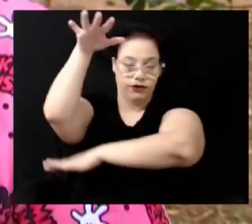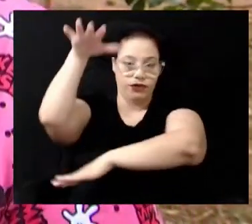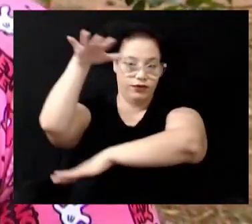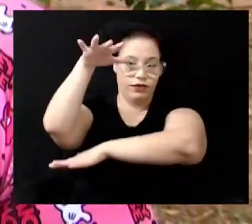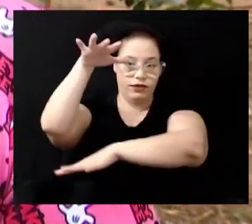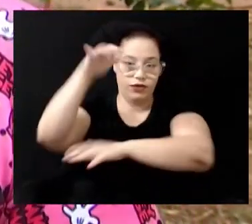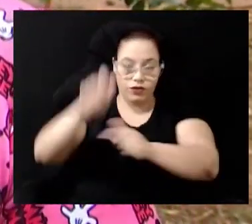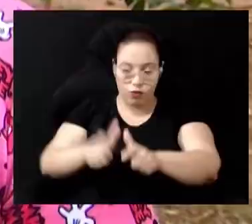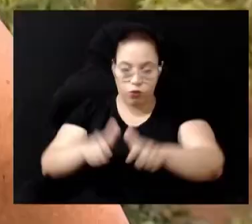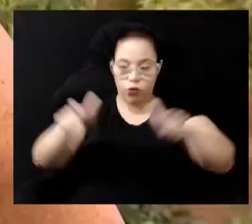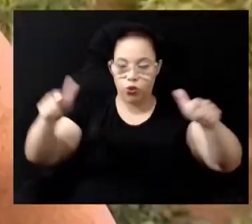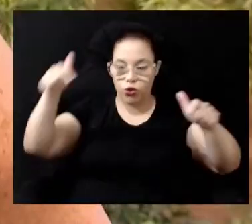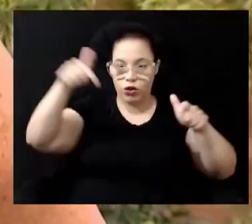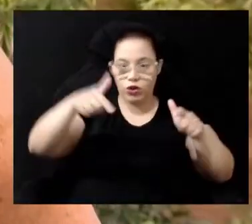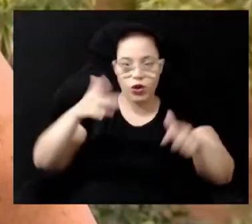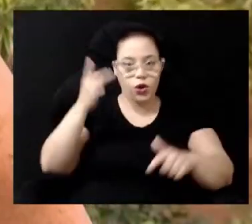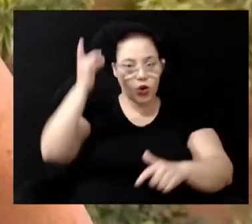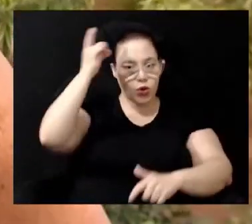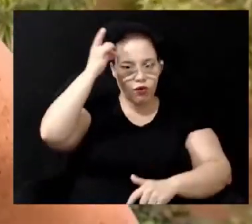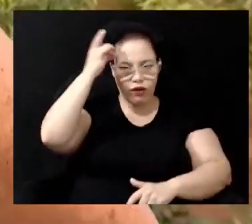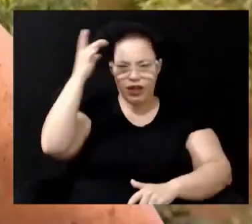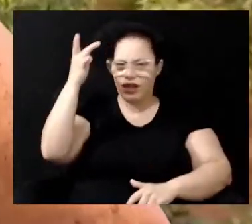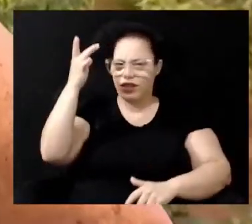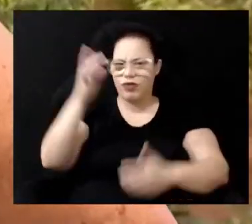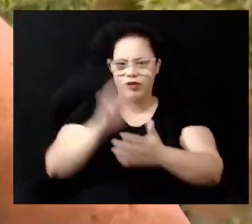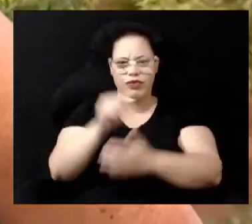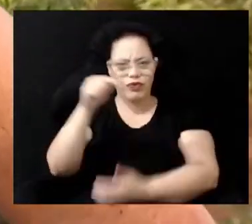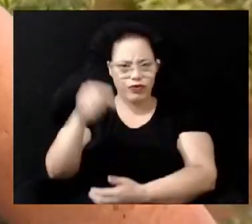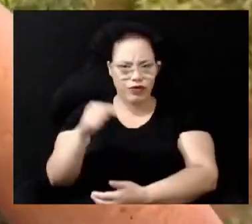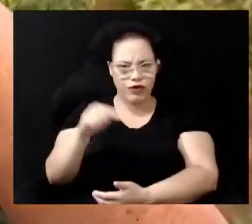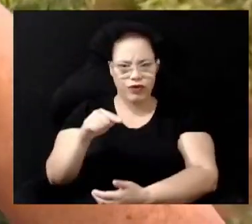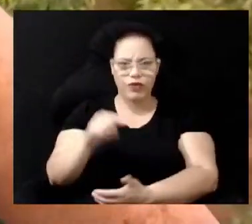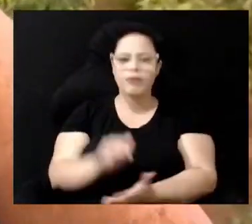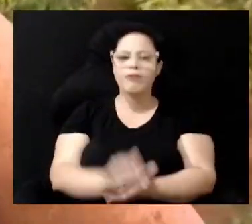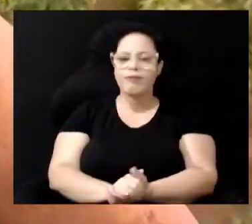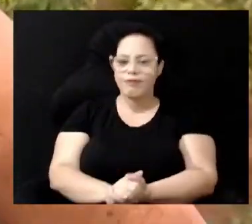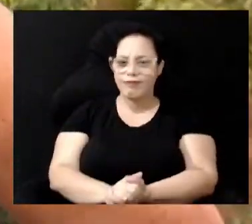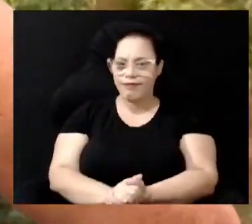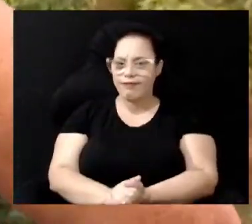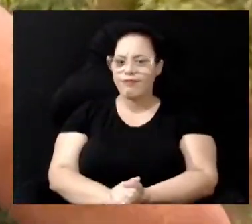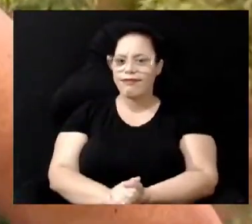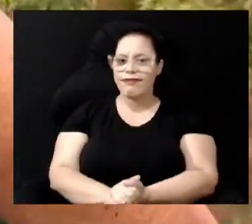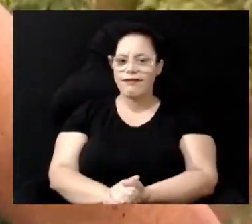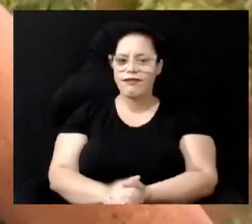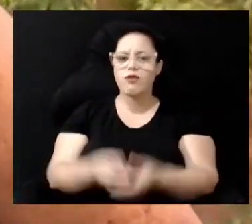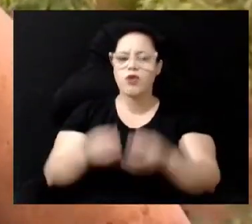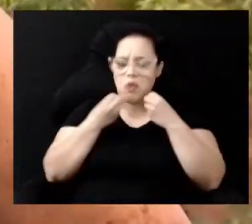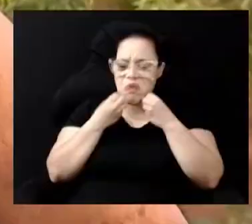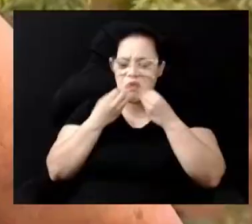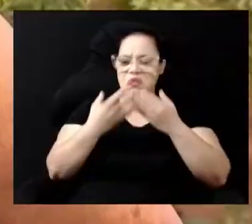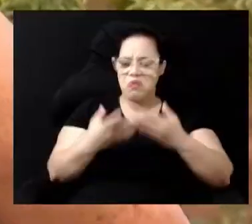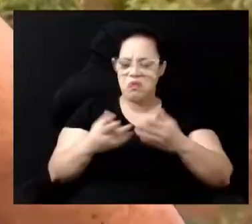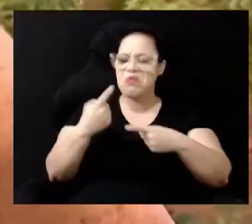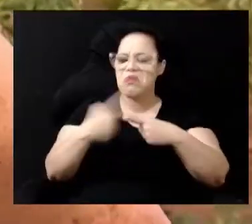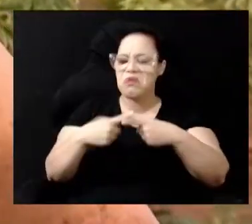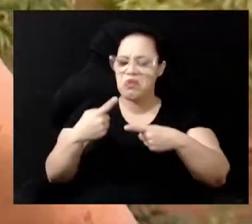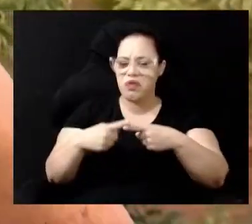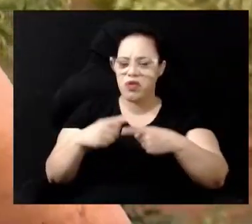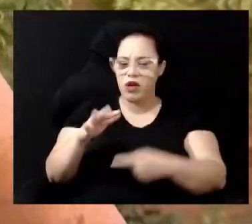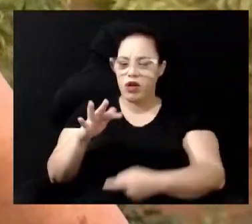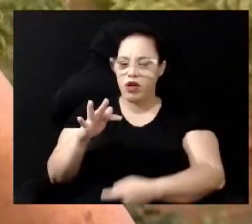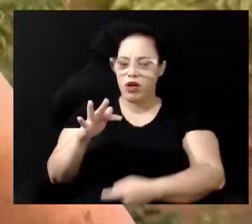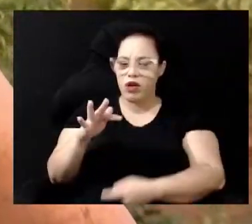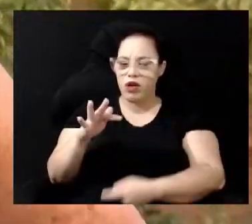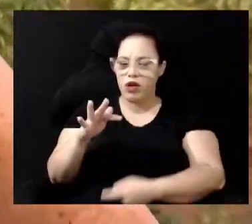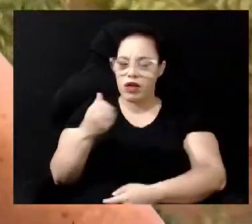Facilitou muito Aqui foi uma coisa que veio acalhar muito bem Porque a FEAC chegou aqui com essa